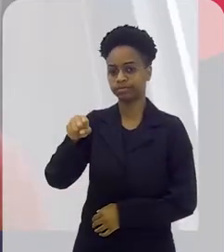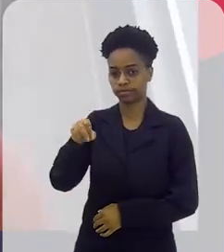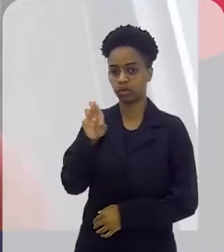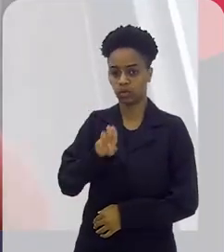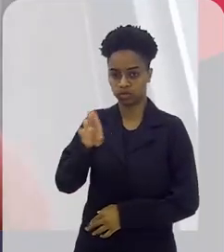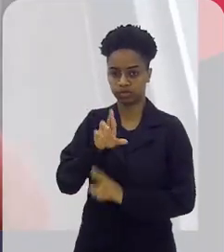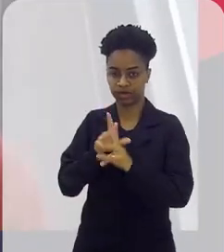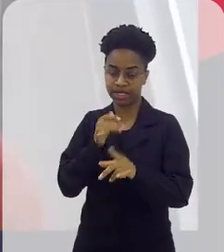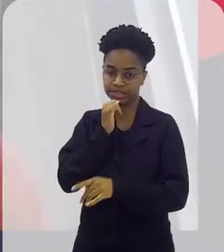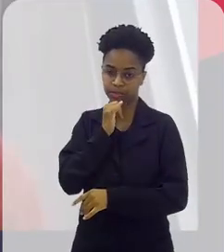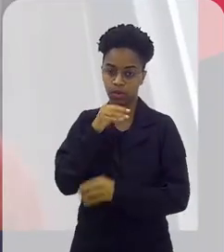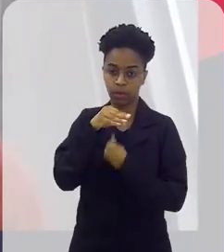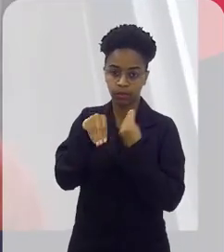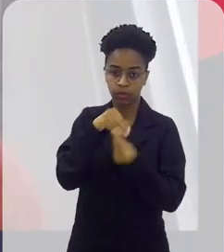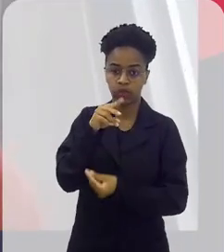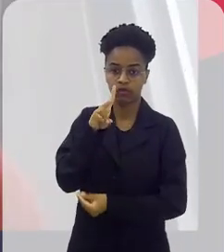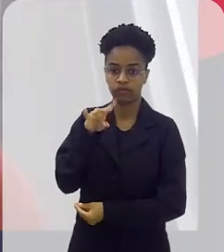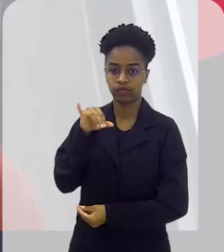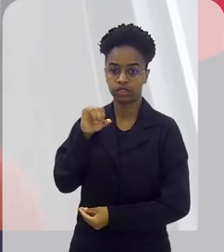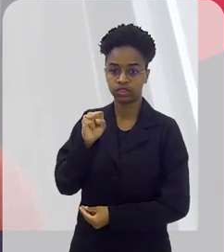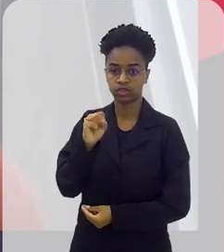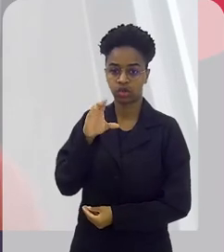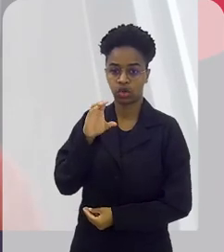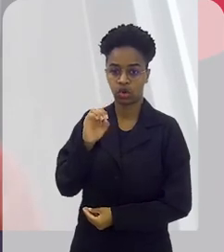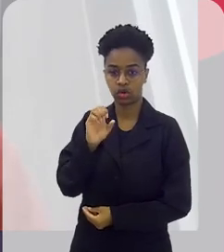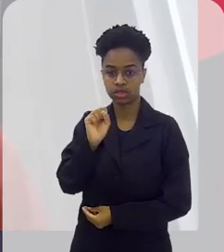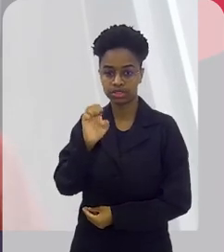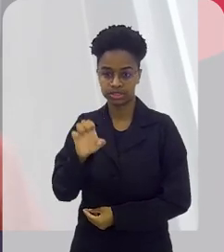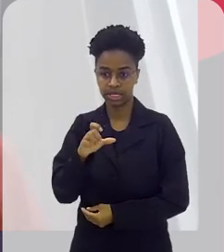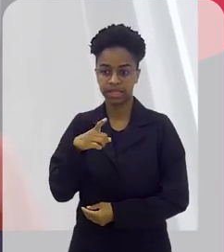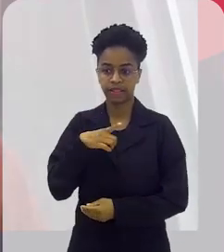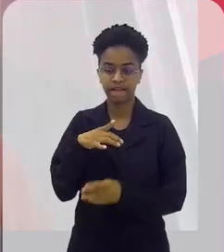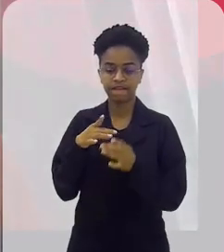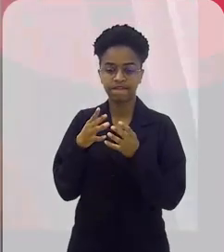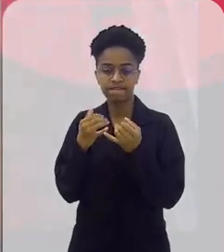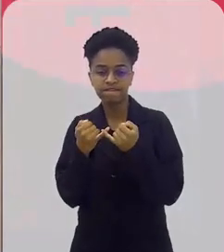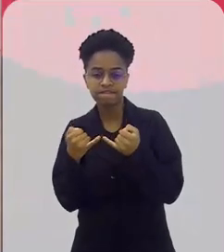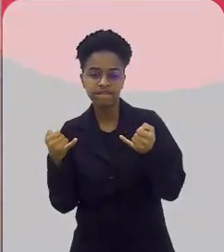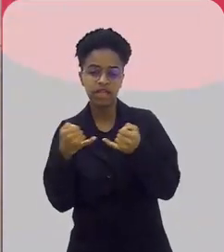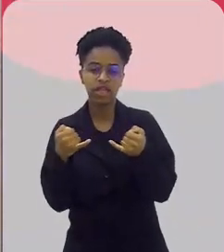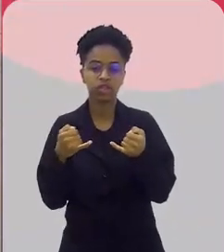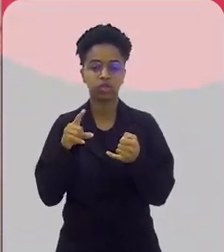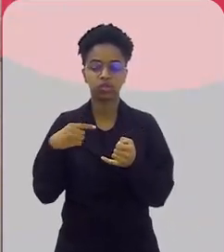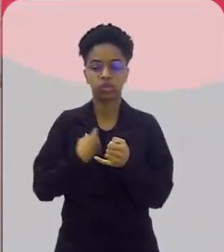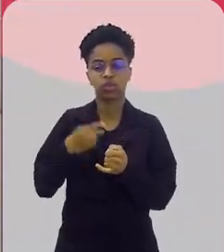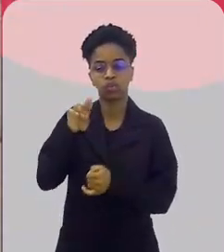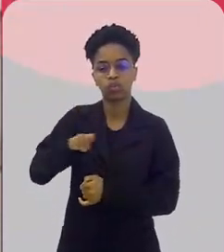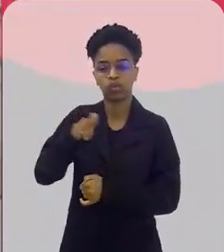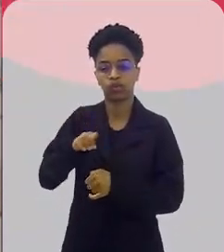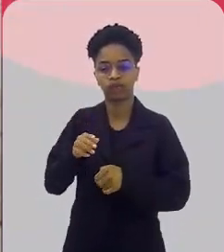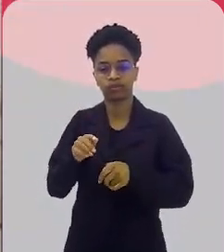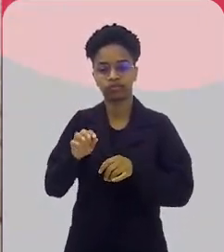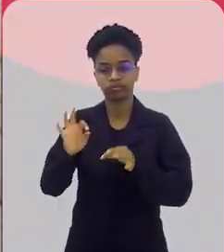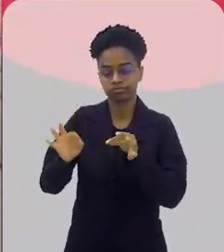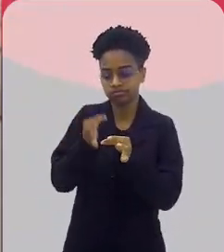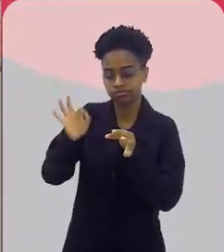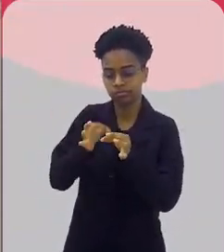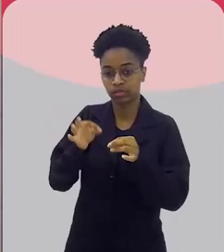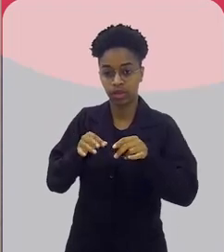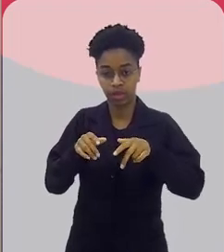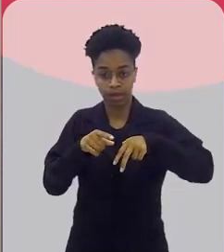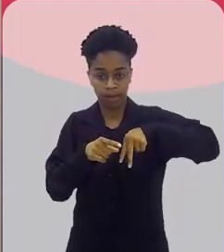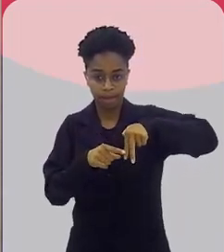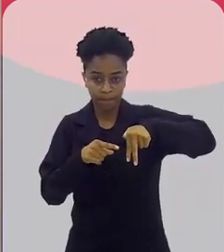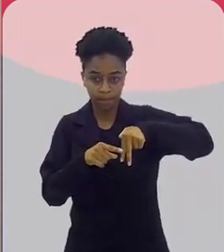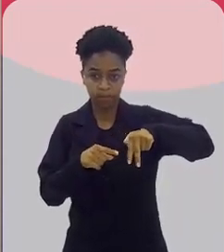Sim, sim. O de viscose, como ele ficou mais fino, mais macio, a gente voltou para uma bermuda. É o